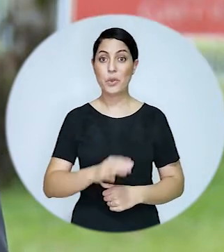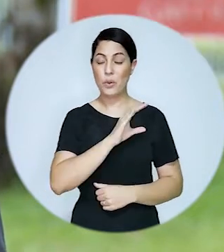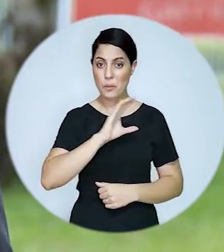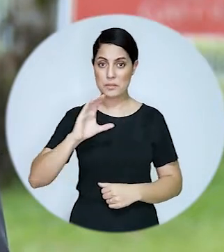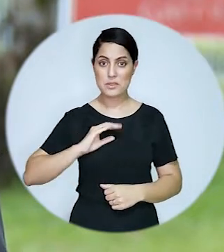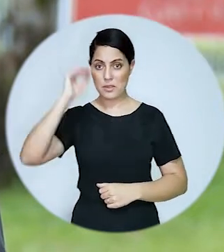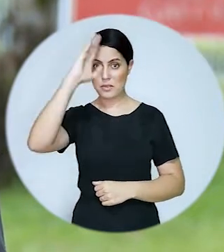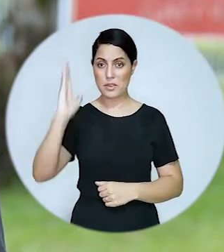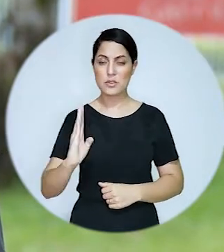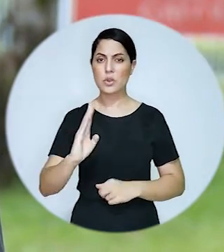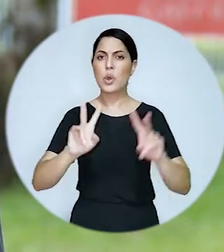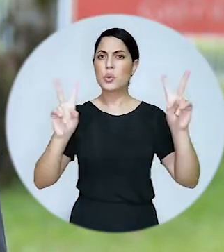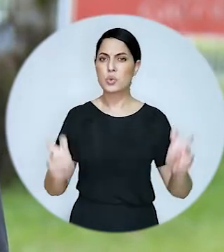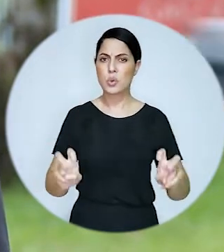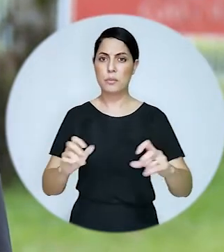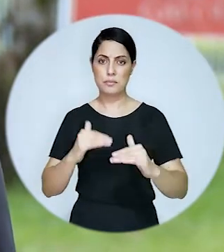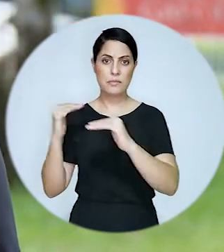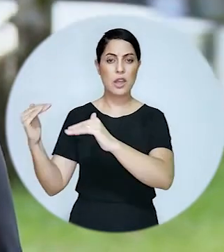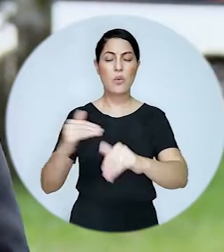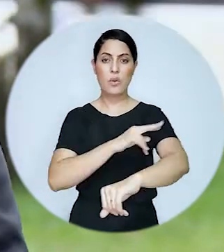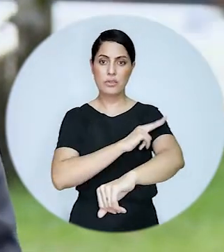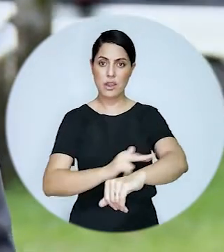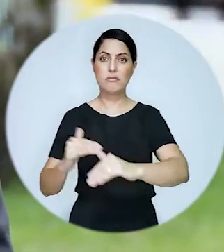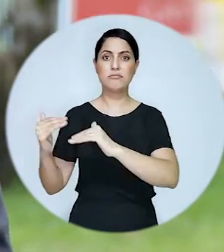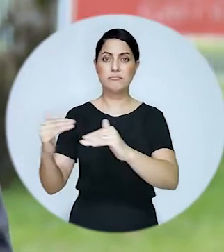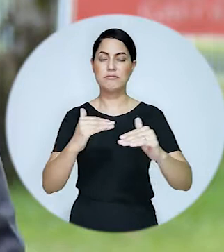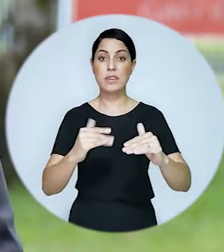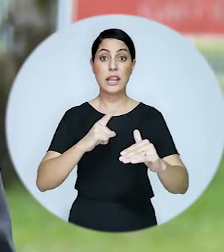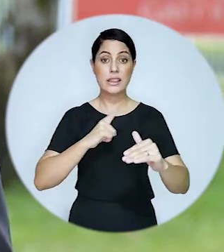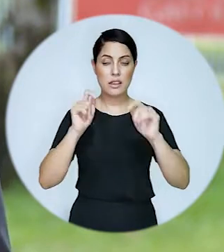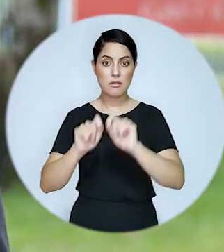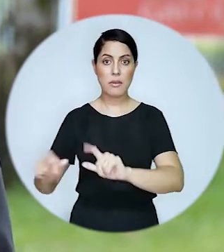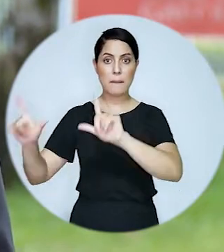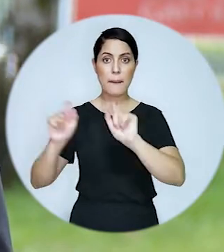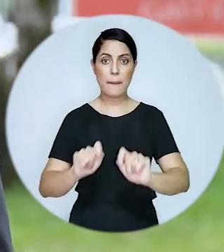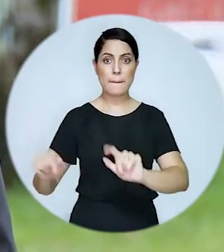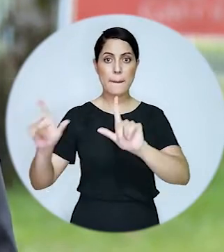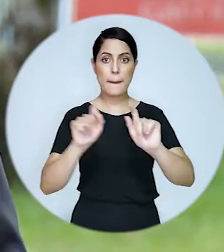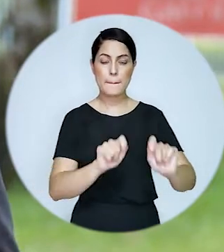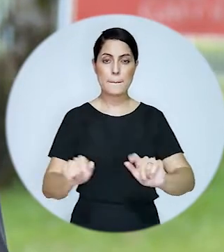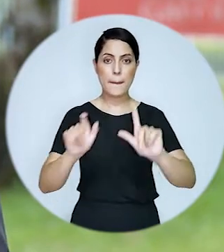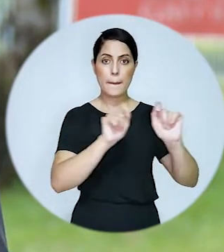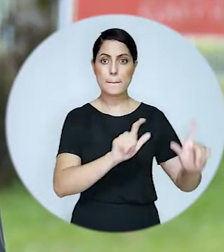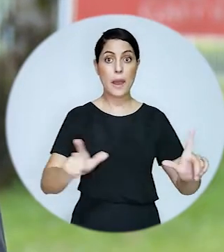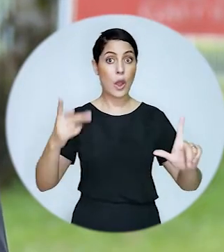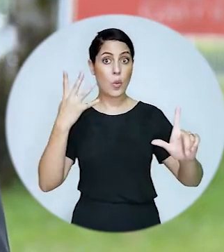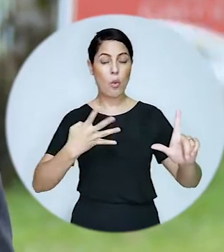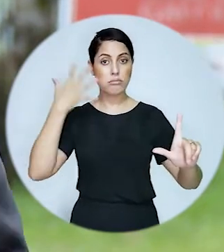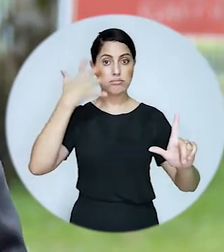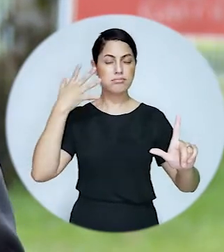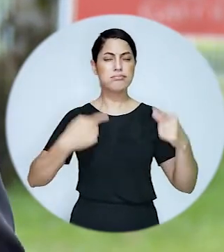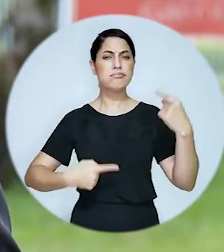das Comissões de Igualdade Racial da UAB. Ao longo da programação, quatro mesas de debate foram realizadas e